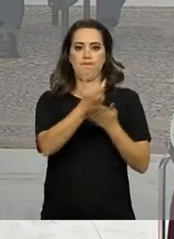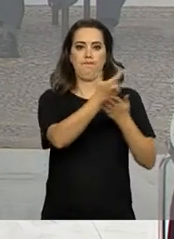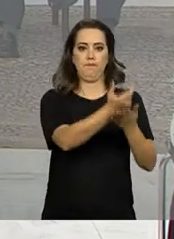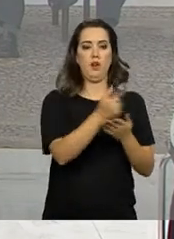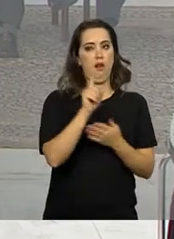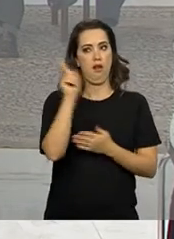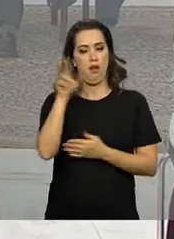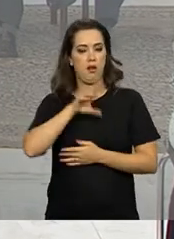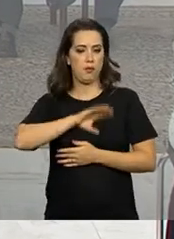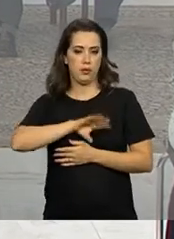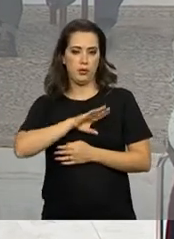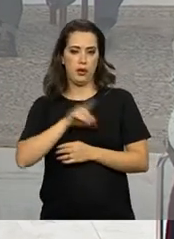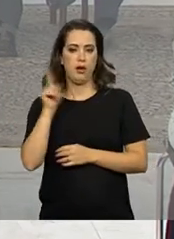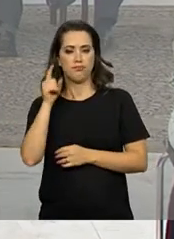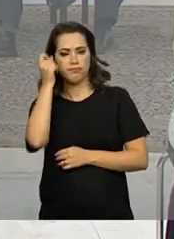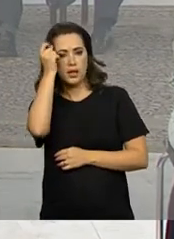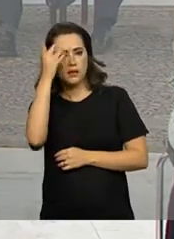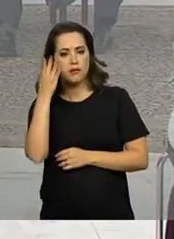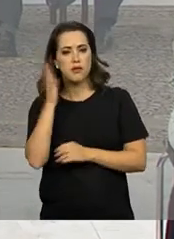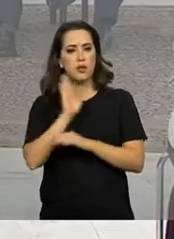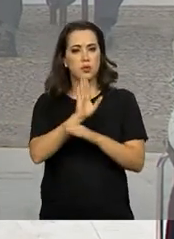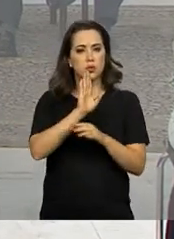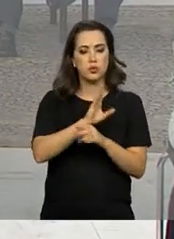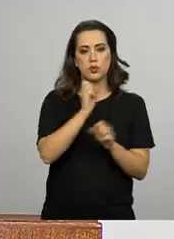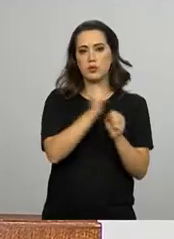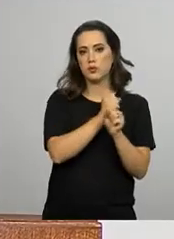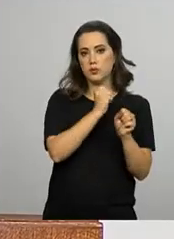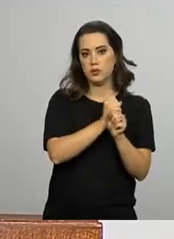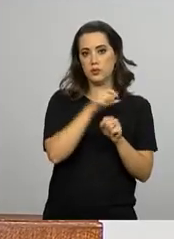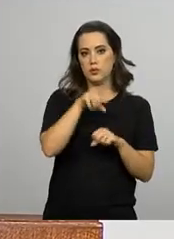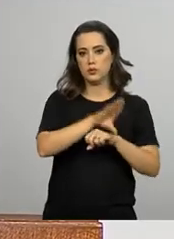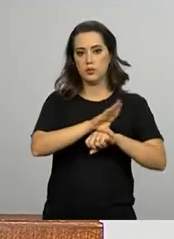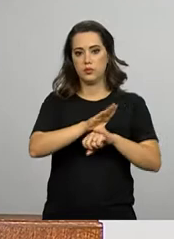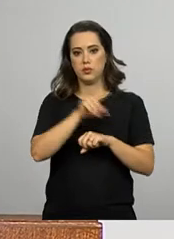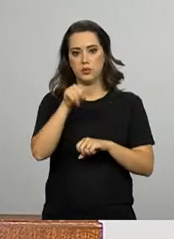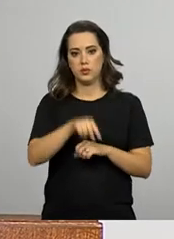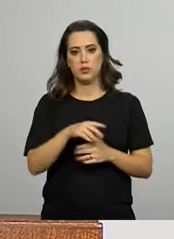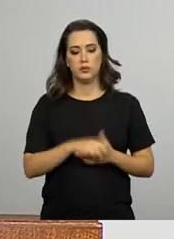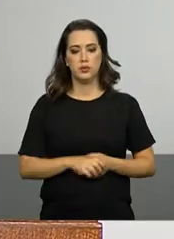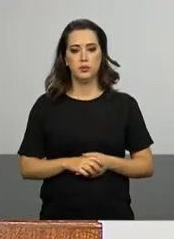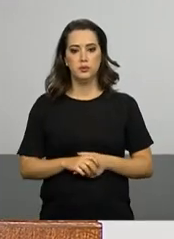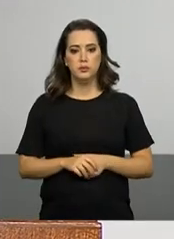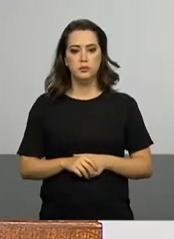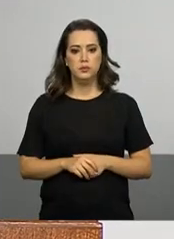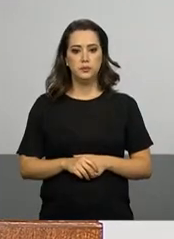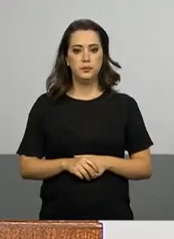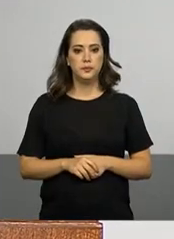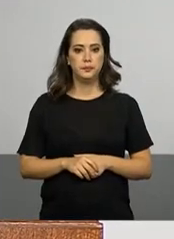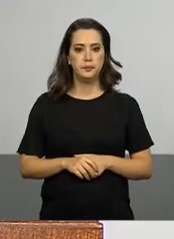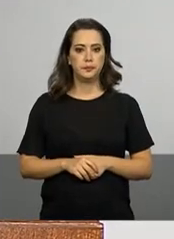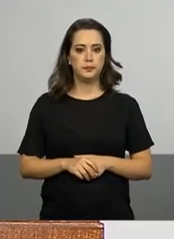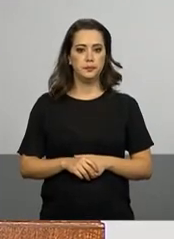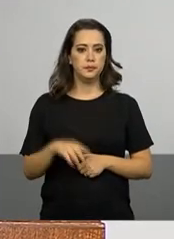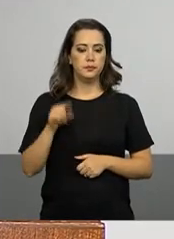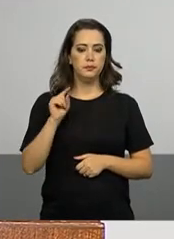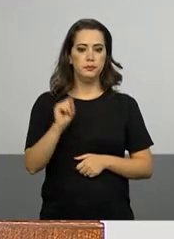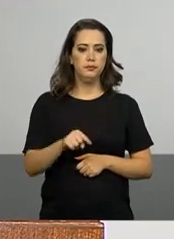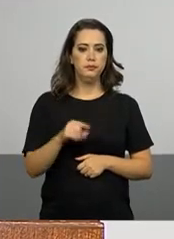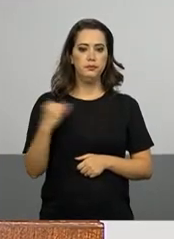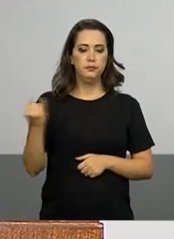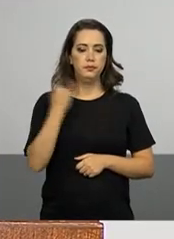a Constituição Brasileira de 1988. A Constituição Cidadania do Brasil tem tido a missão